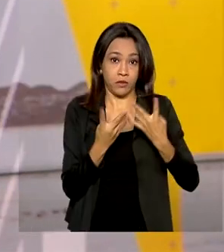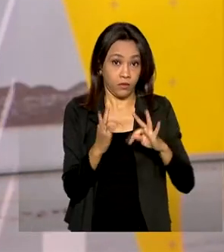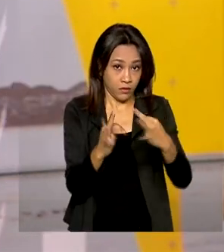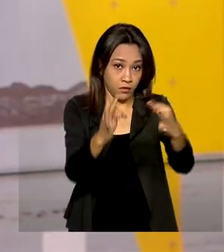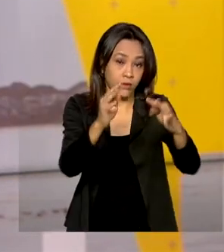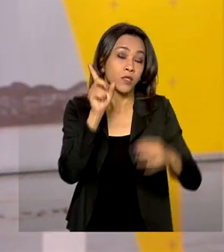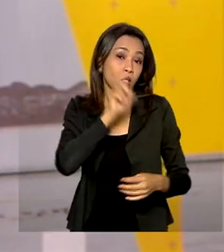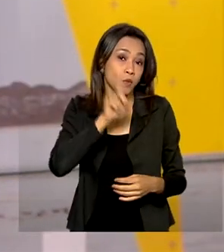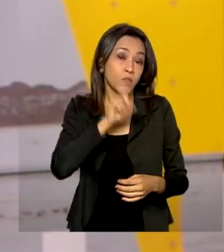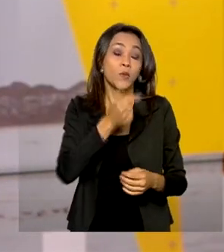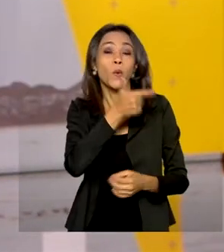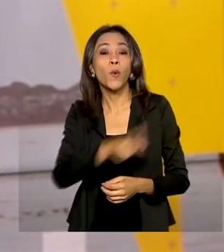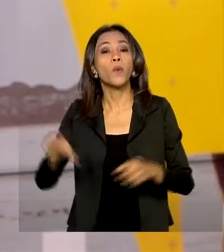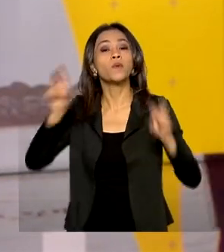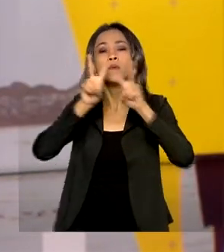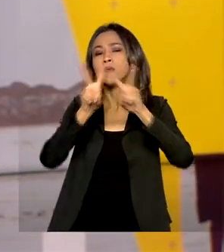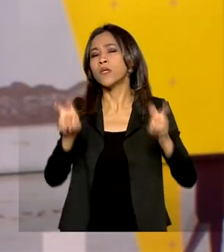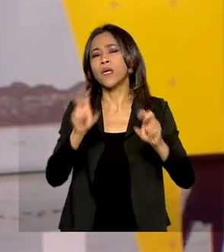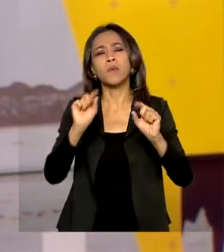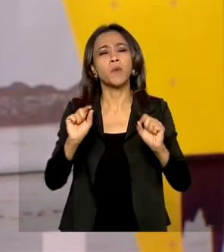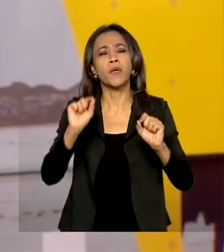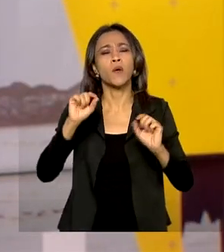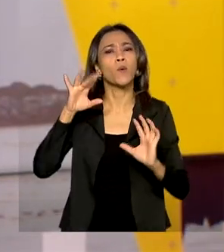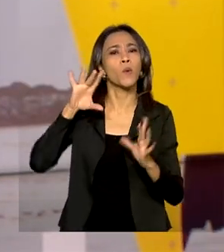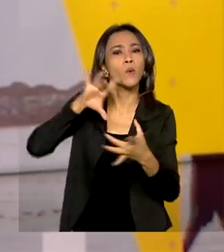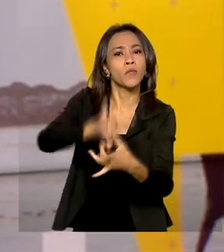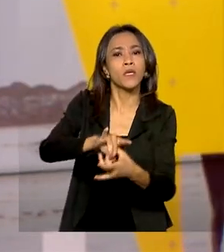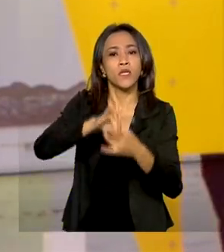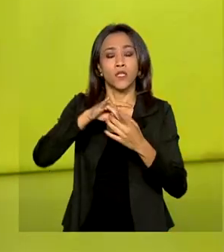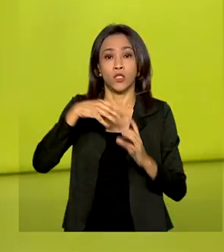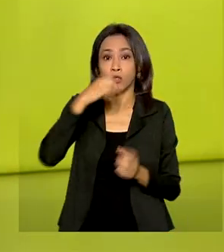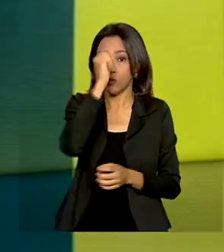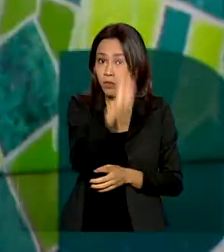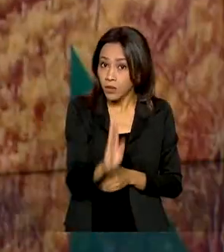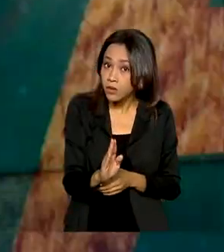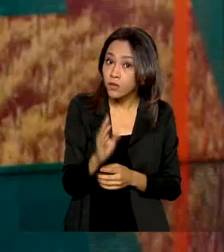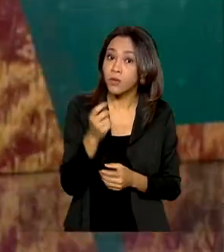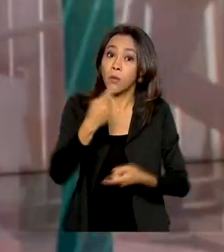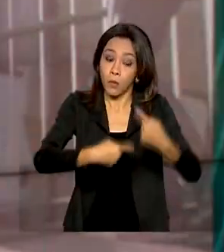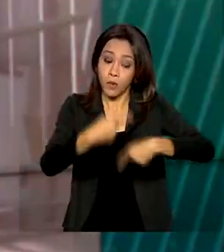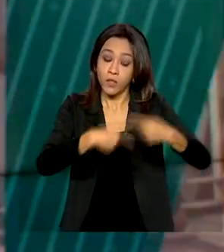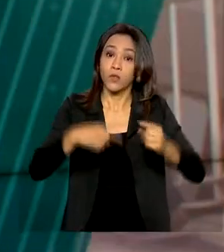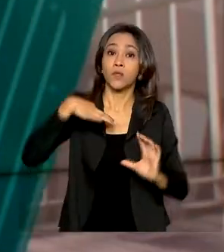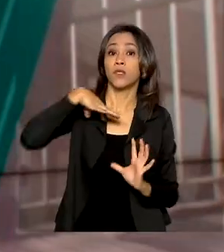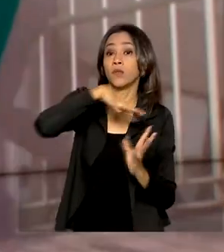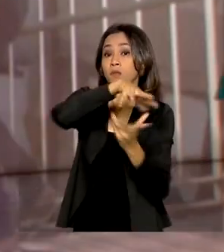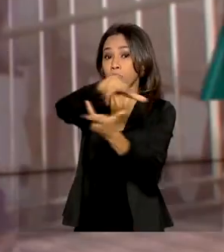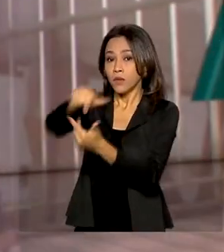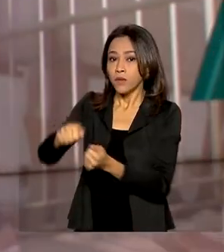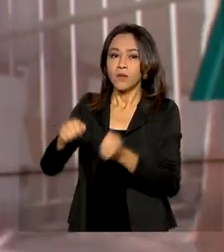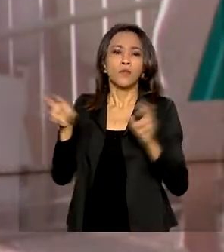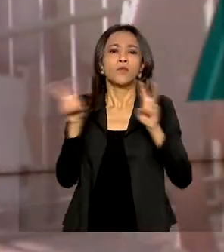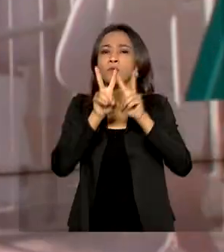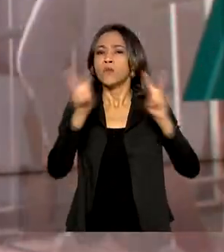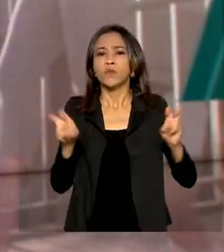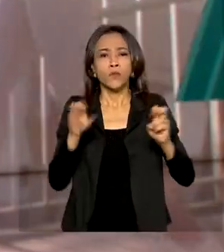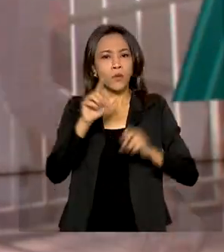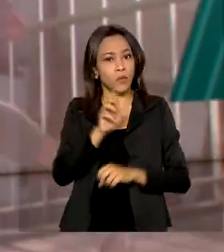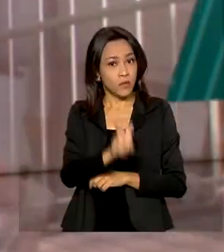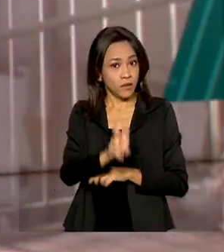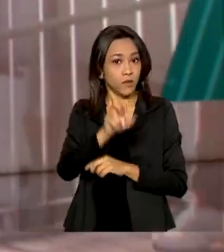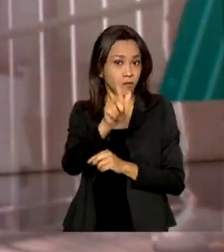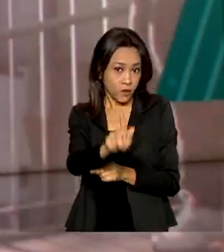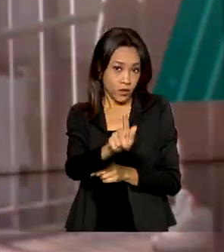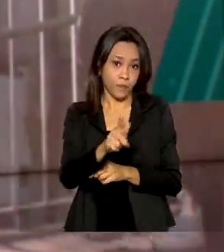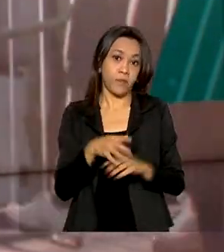Outro assunto discutido foi o cenário político nacional e internacional no âmbito da implementação do 5G. A